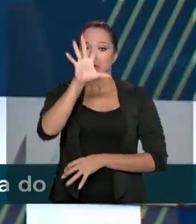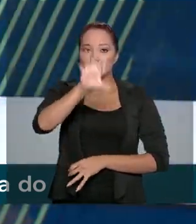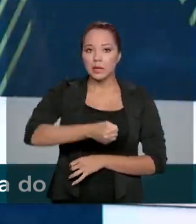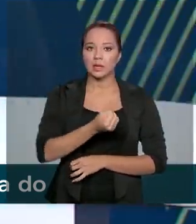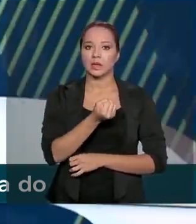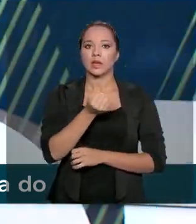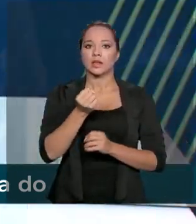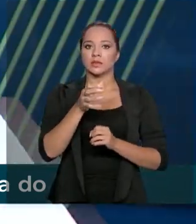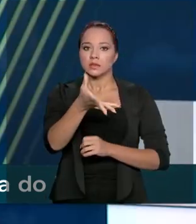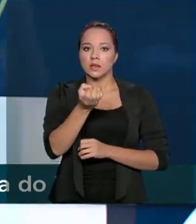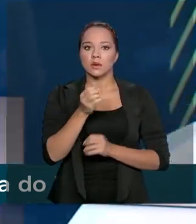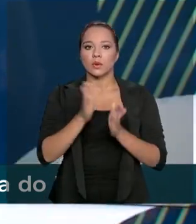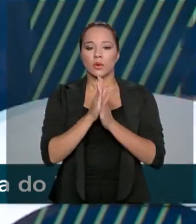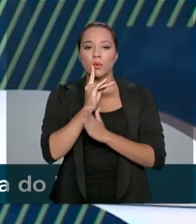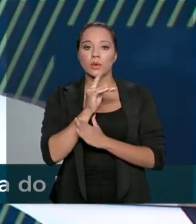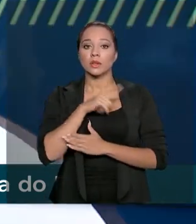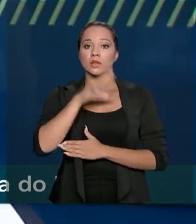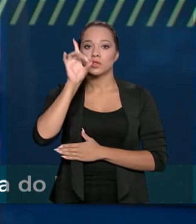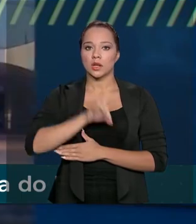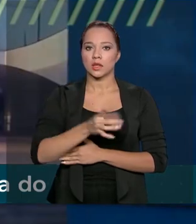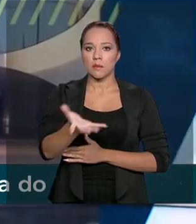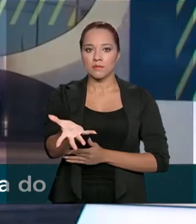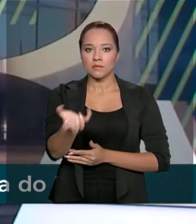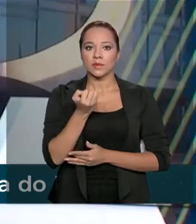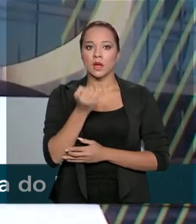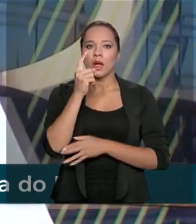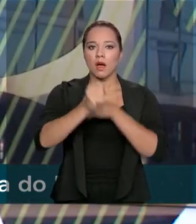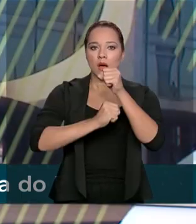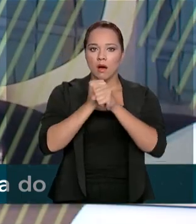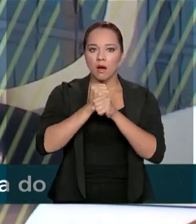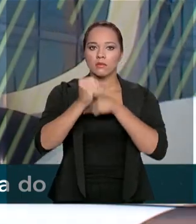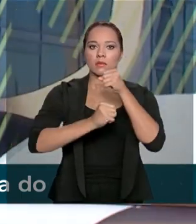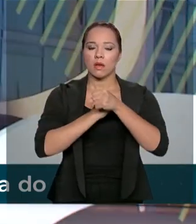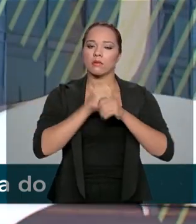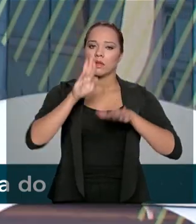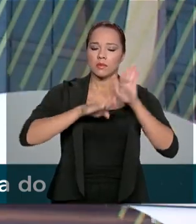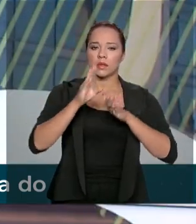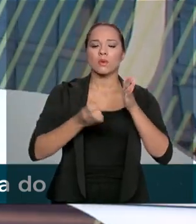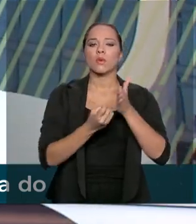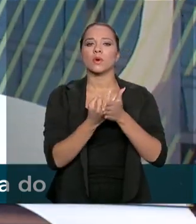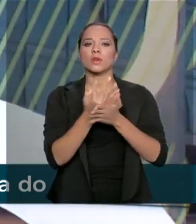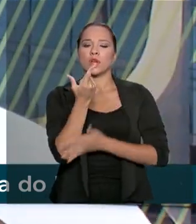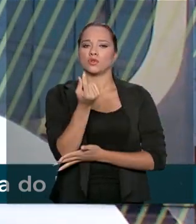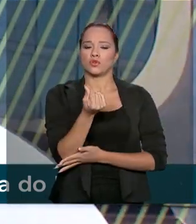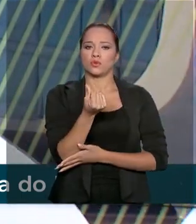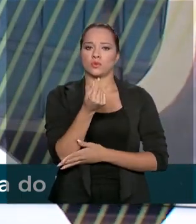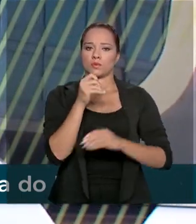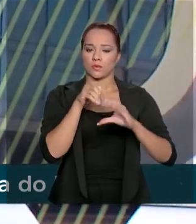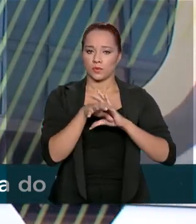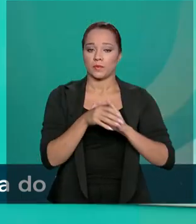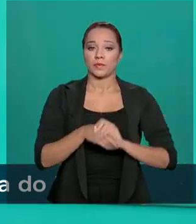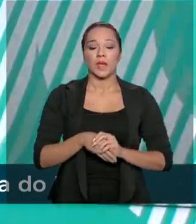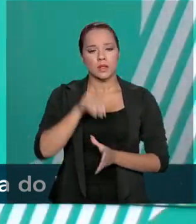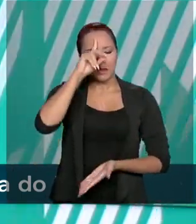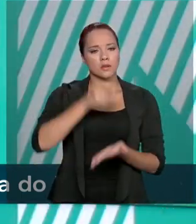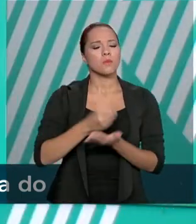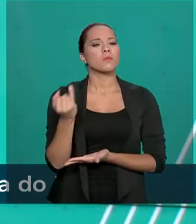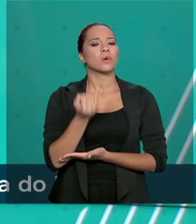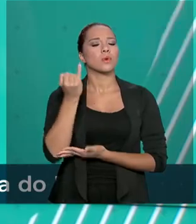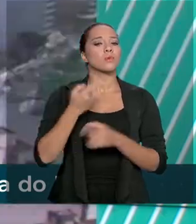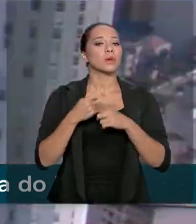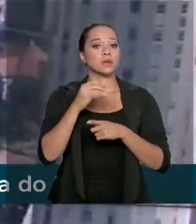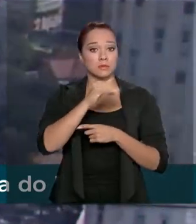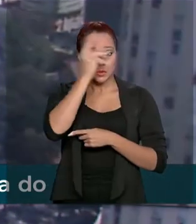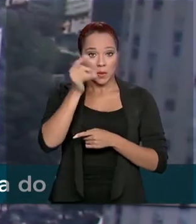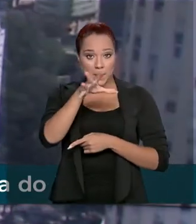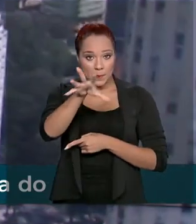aniversário terá direito a uma retirada anual de acordo com o saldo da conta. Essa decisão é importante porque quem escolher